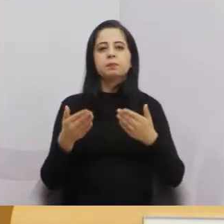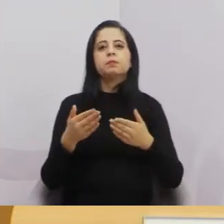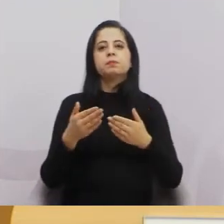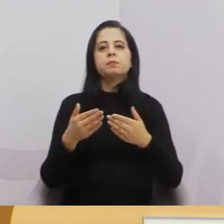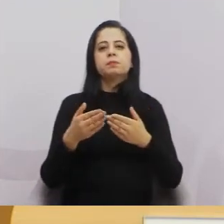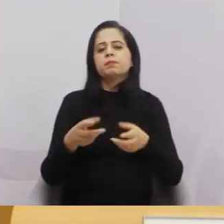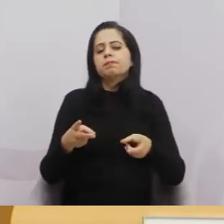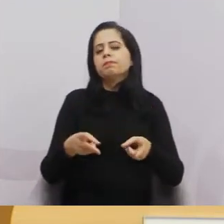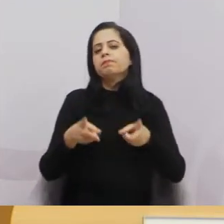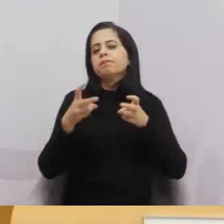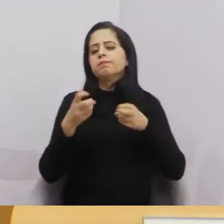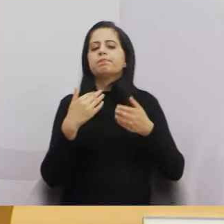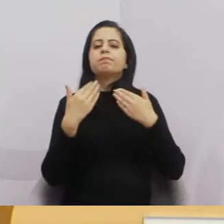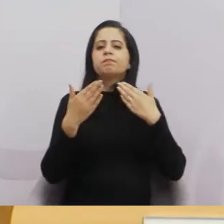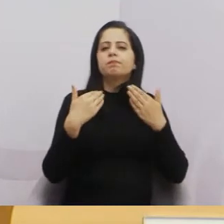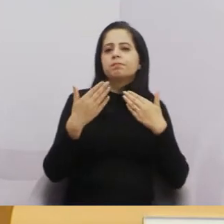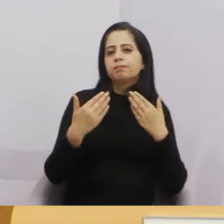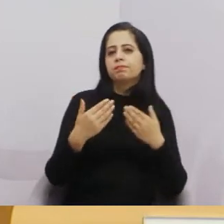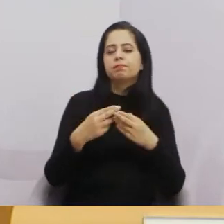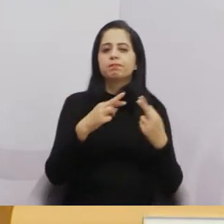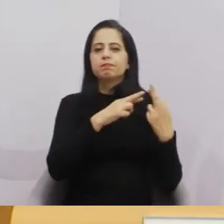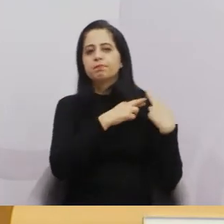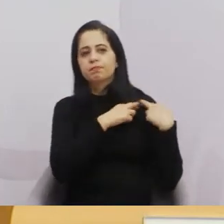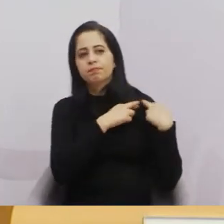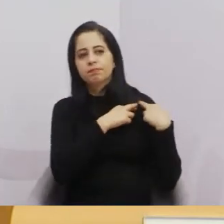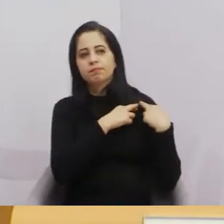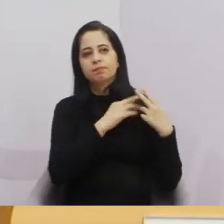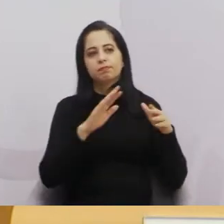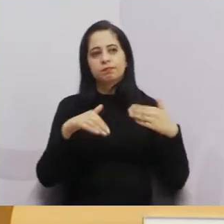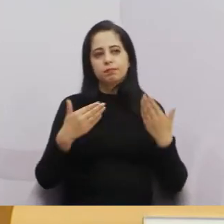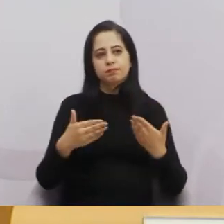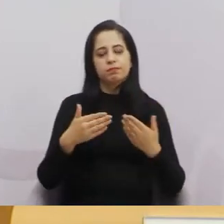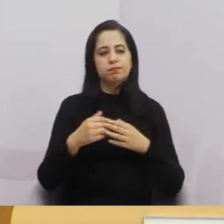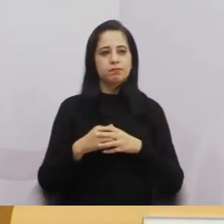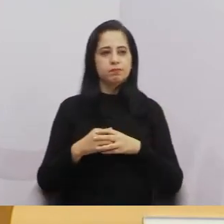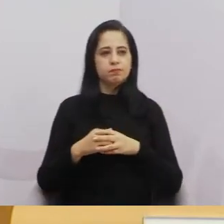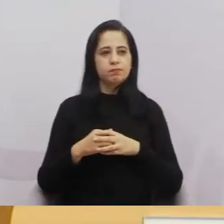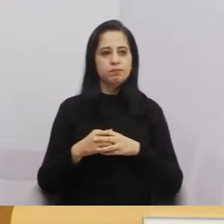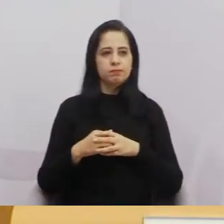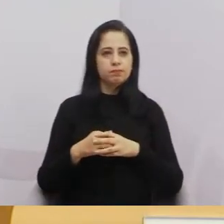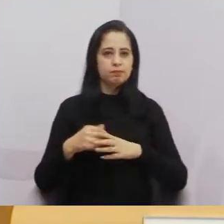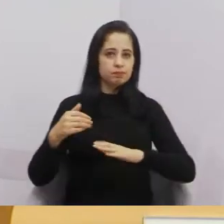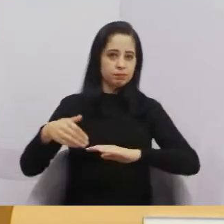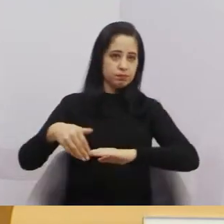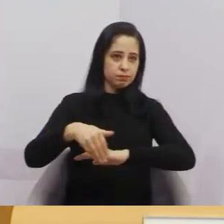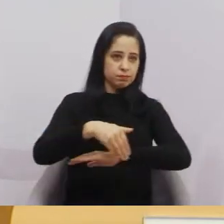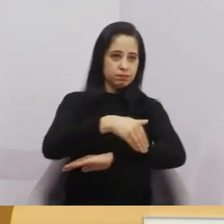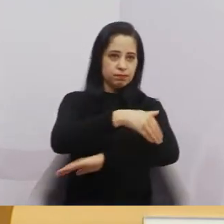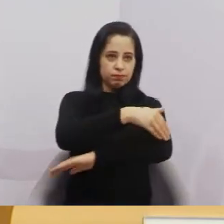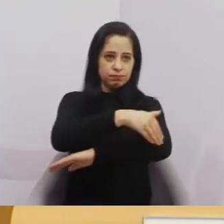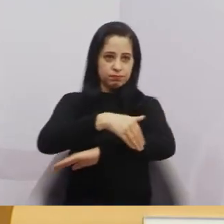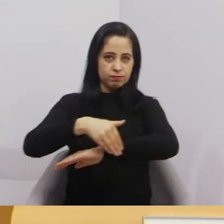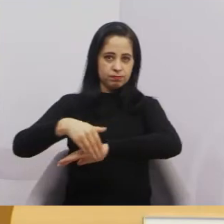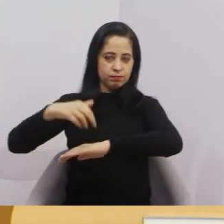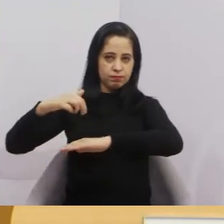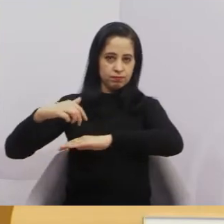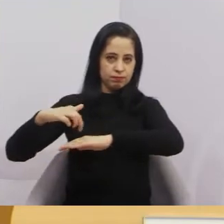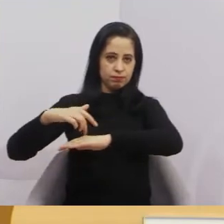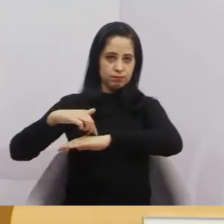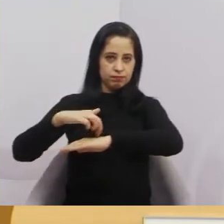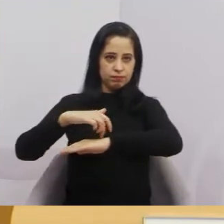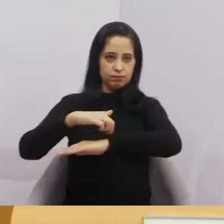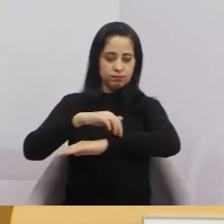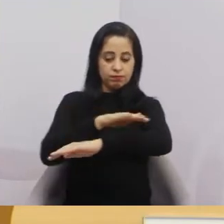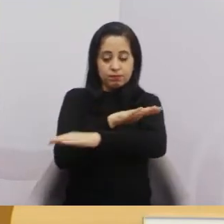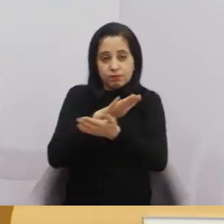conversei lá com o responsável, em cima dessa escarificação, né? Da fresa, o pessoal vai estar colocando a massa